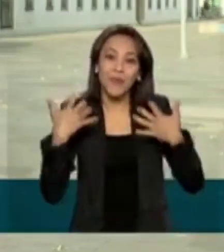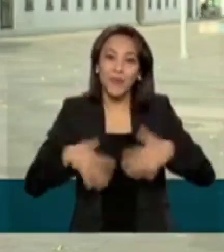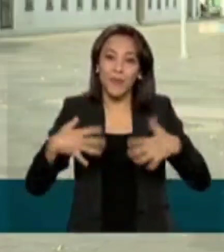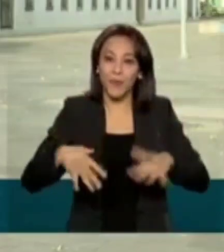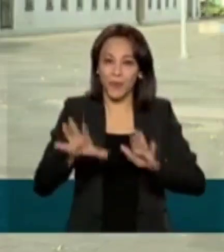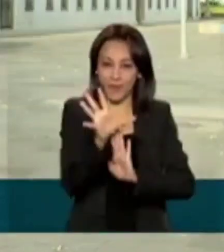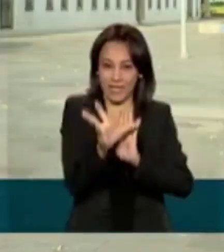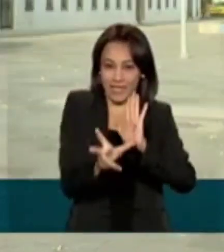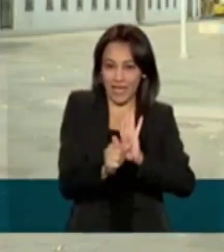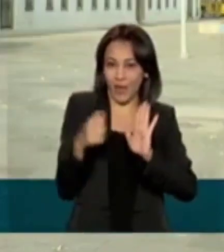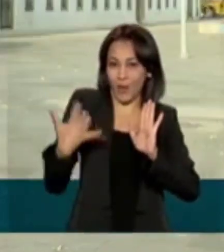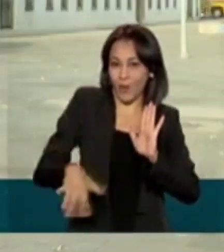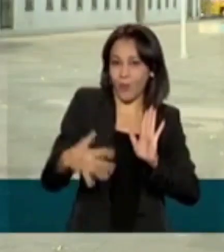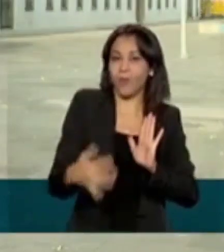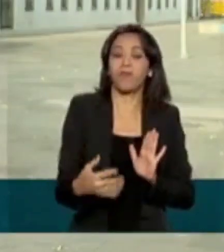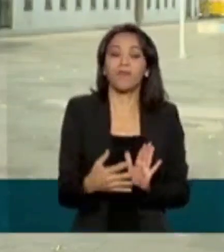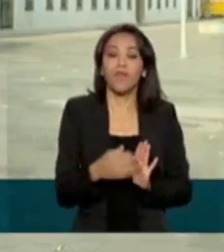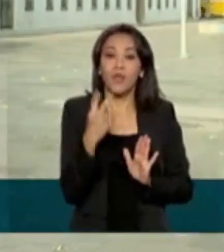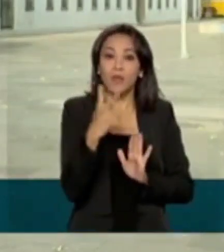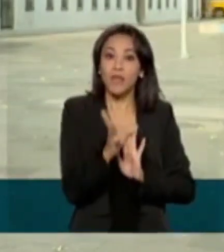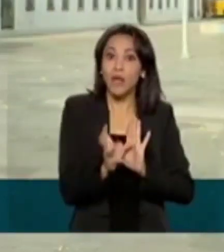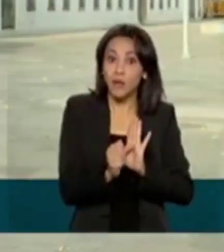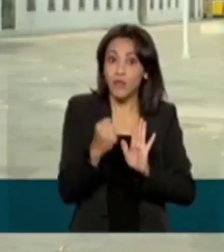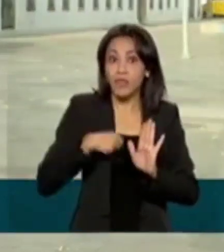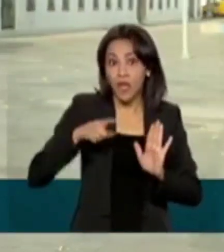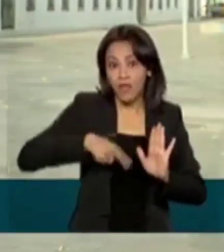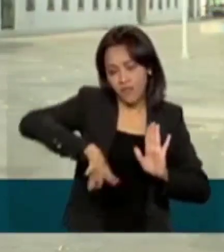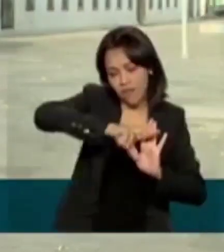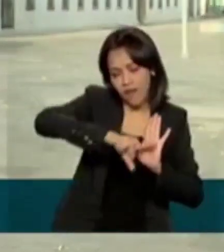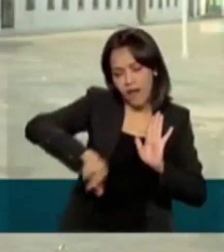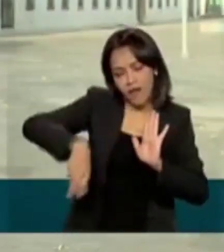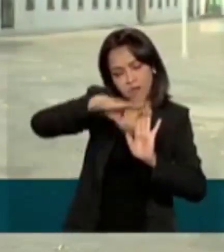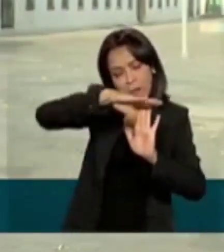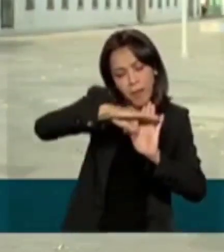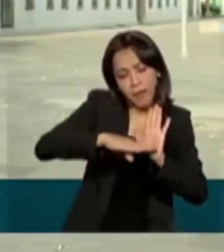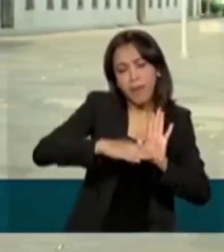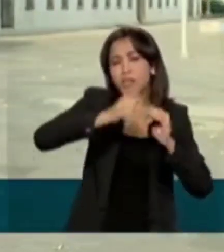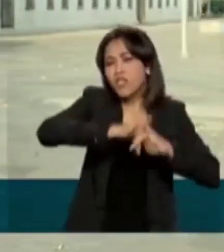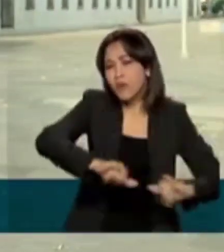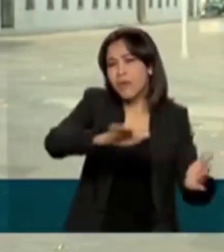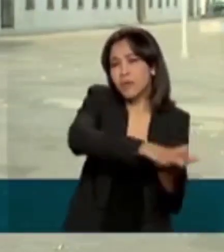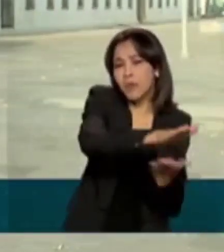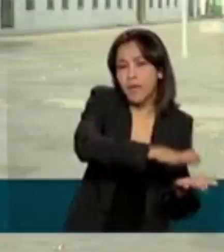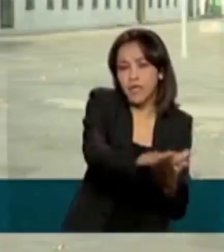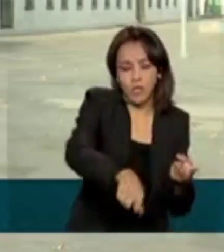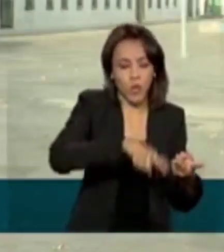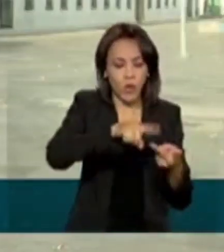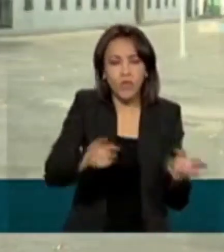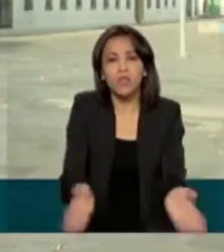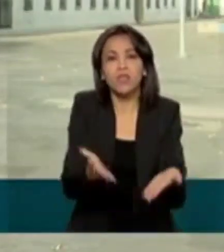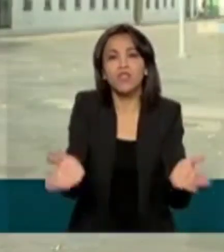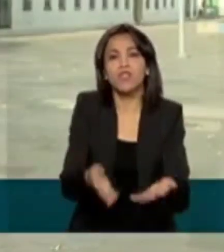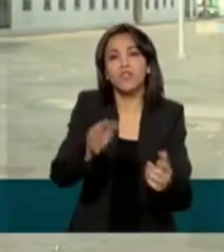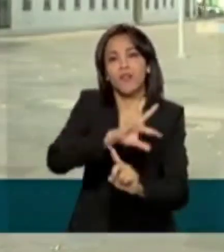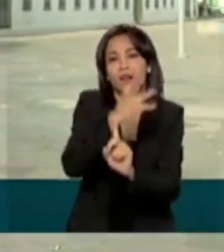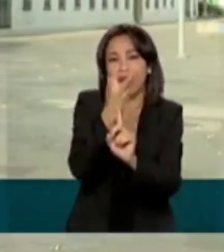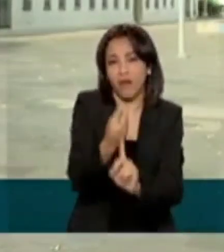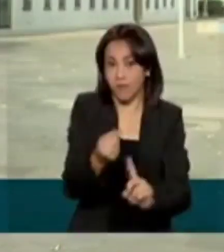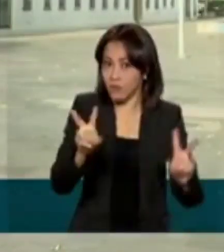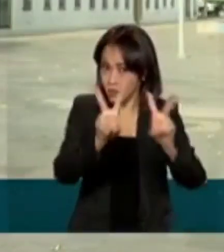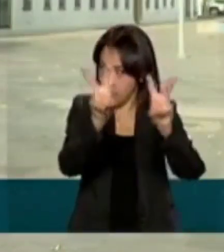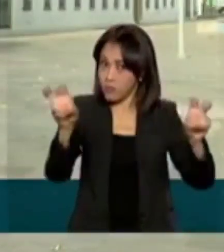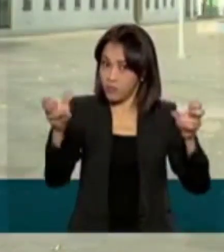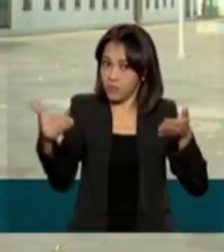preparou uma série de iniciativas e atividades, como o lançamento de publicações, incentivo à arte sobre o assunto e a